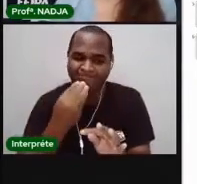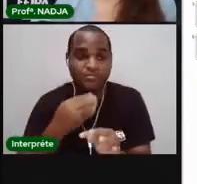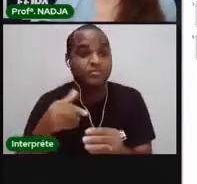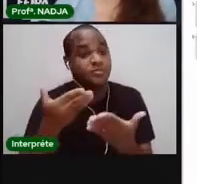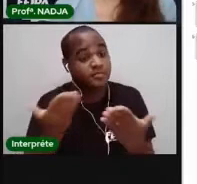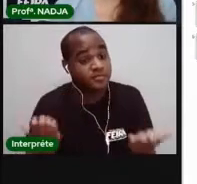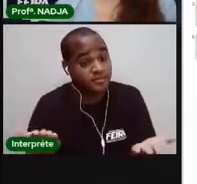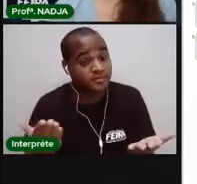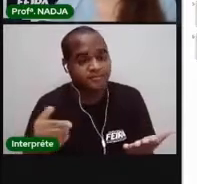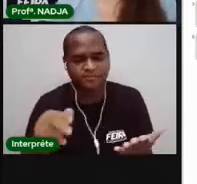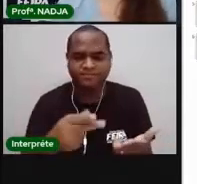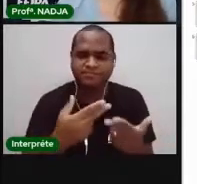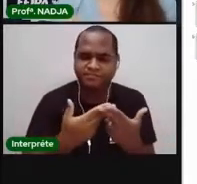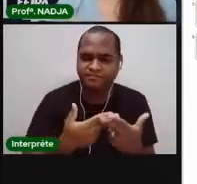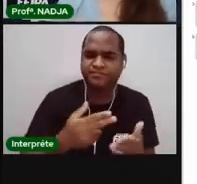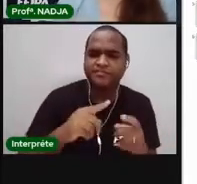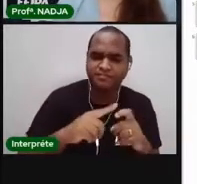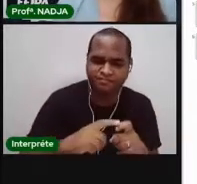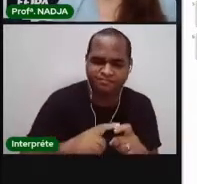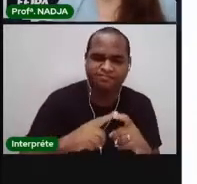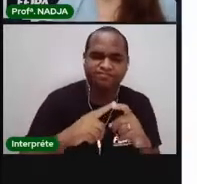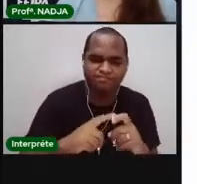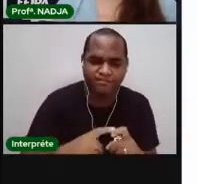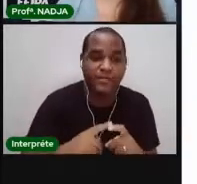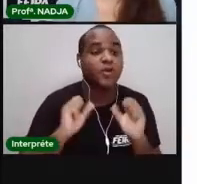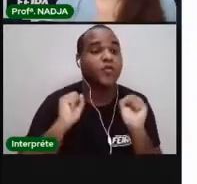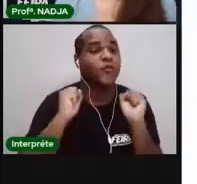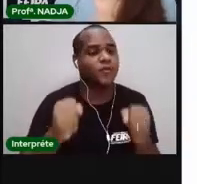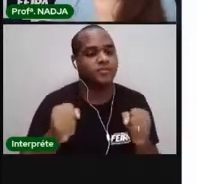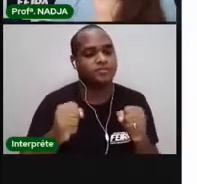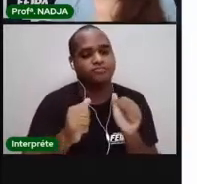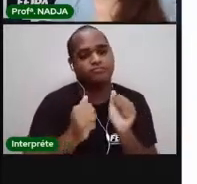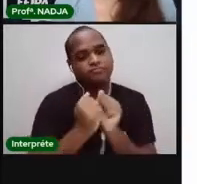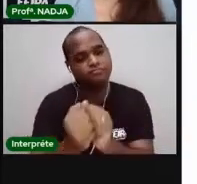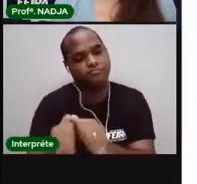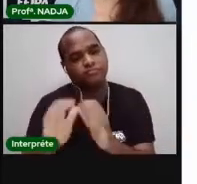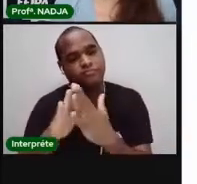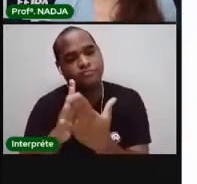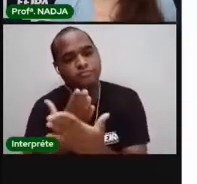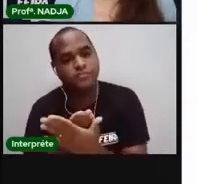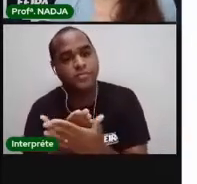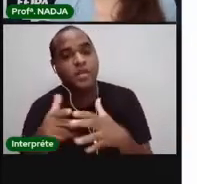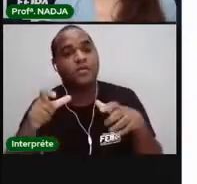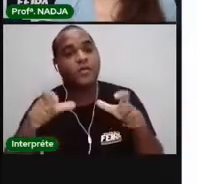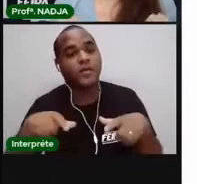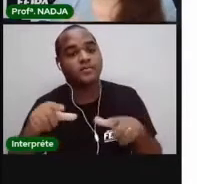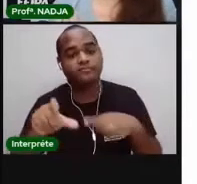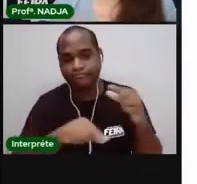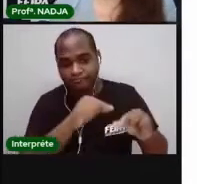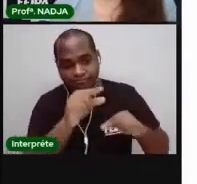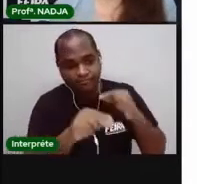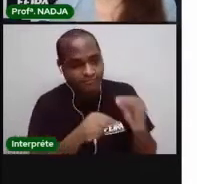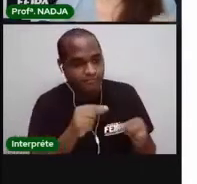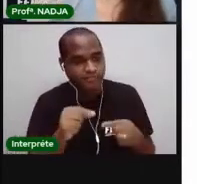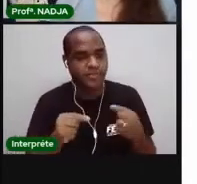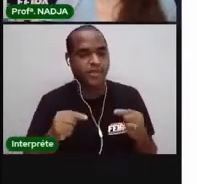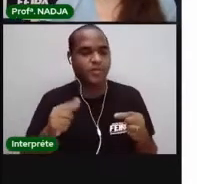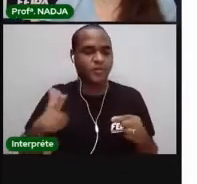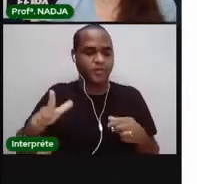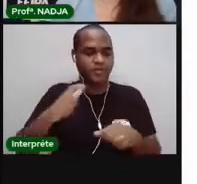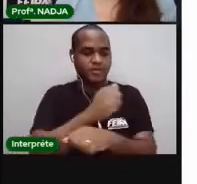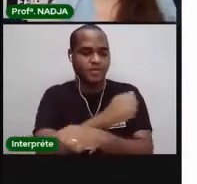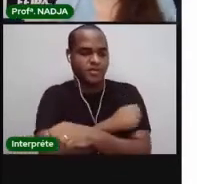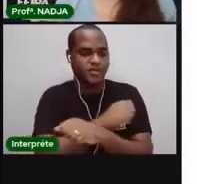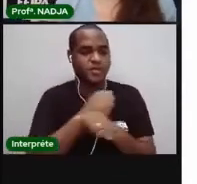Então, seja resiliente nessa hora. Colabore com a escola. Tenha um local adequado. Não faça suas aulas no